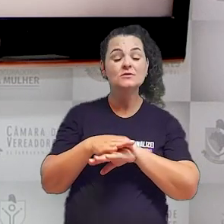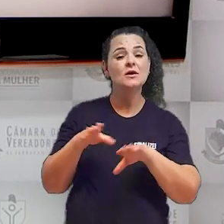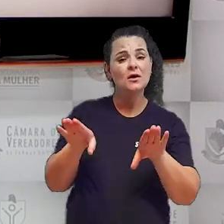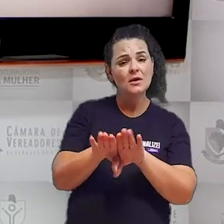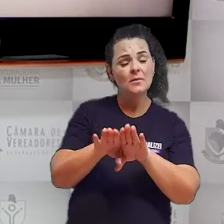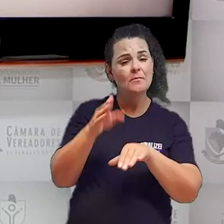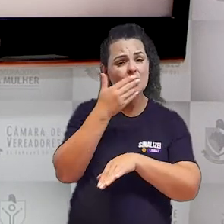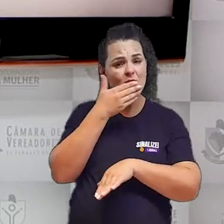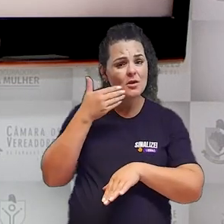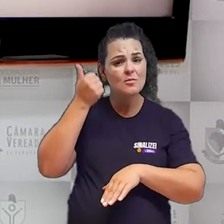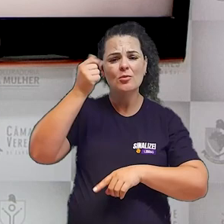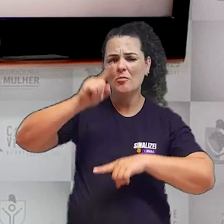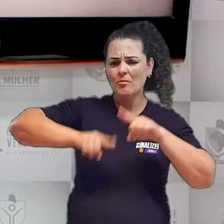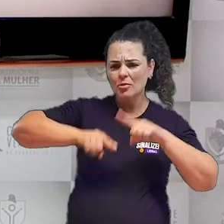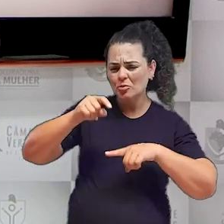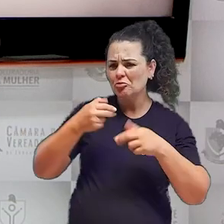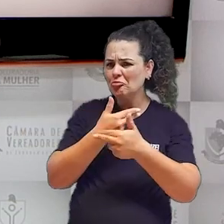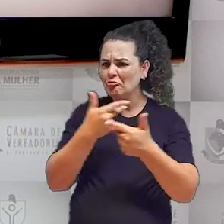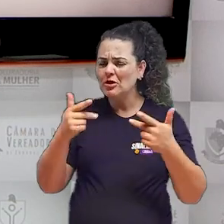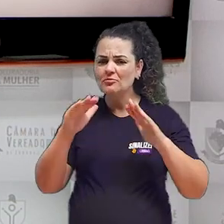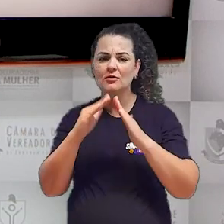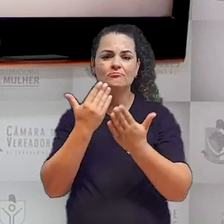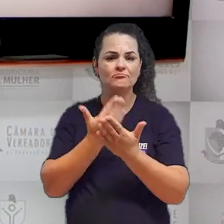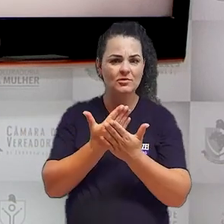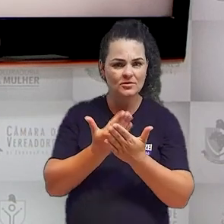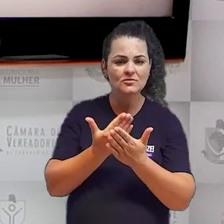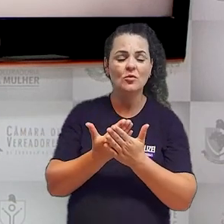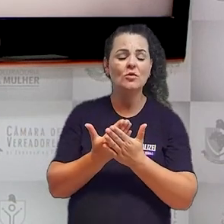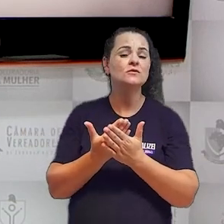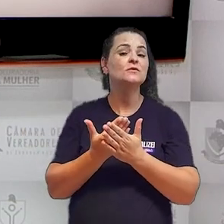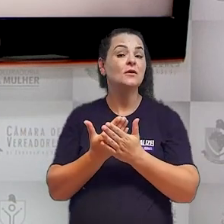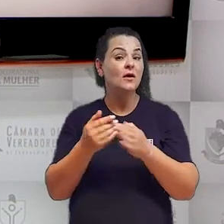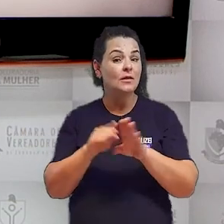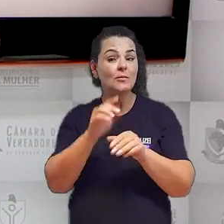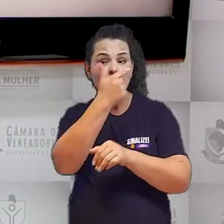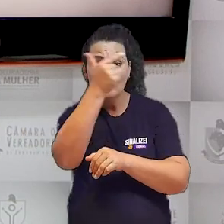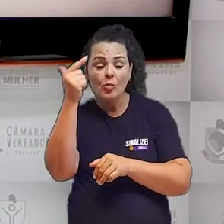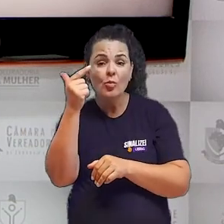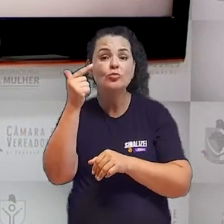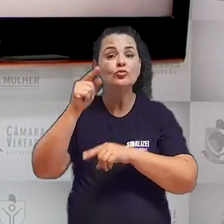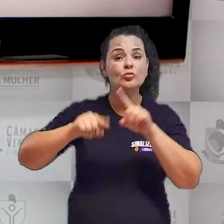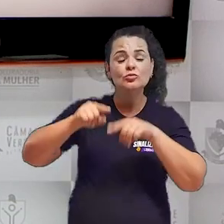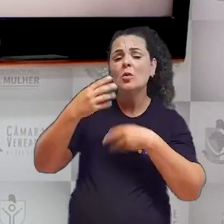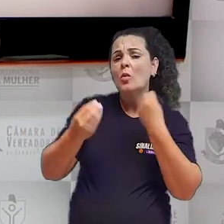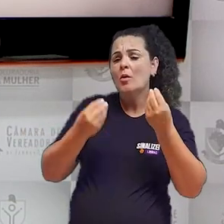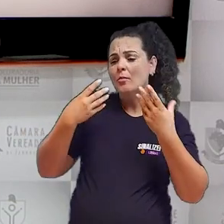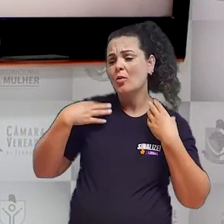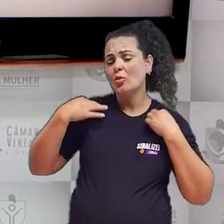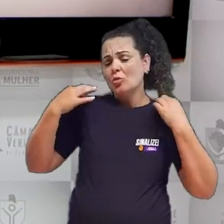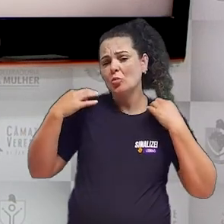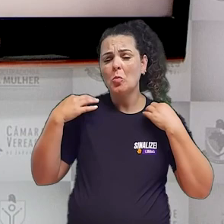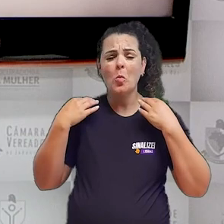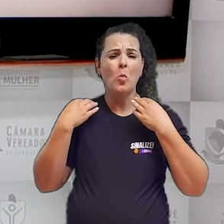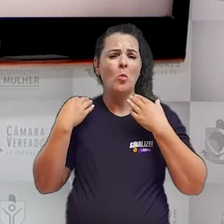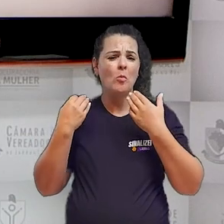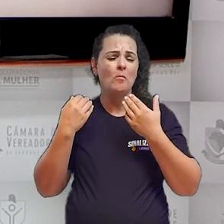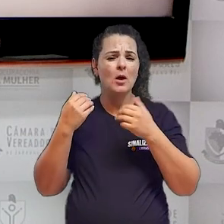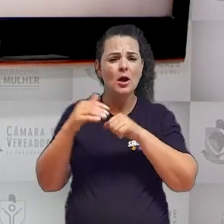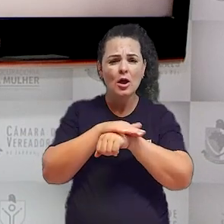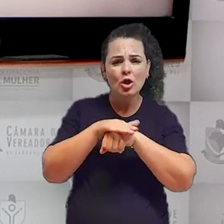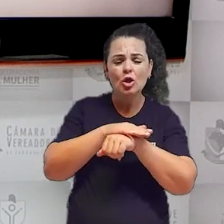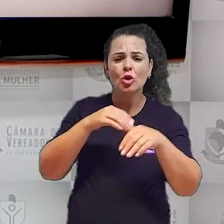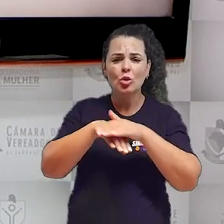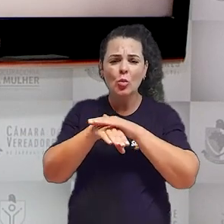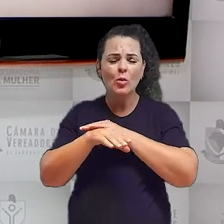escolares, mas também possibilita o armazenamento de outros itens essenciais, como roupas, toalhas, produtos de higiene